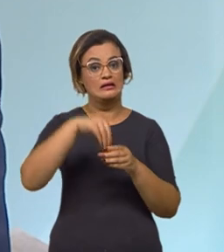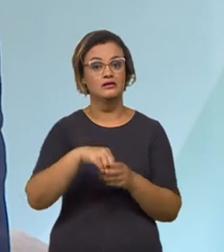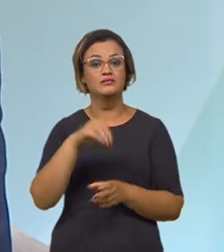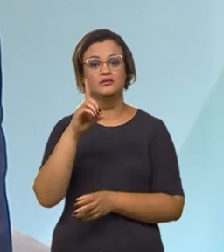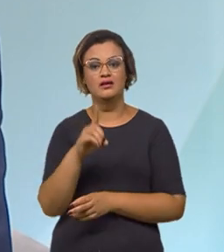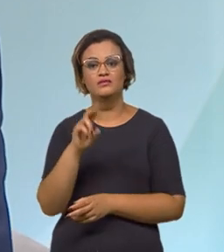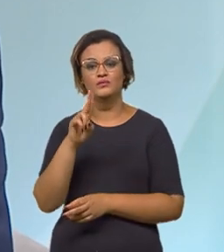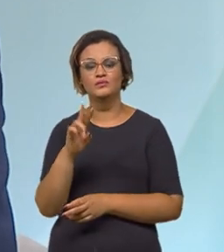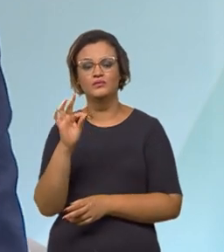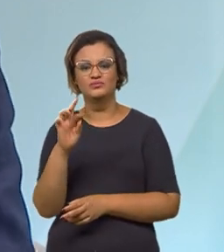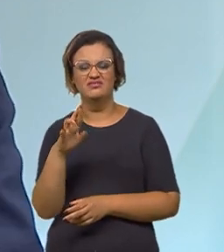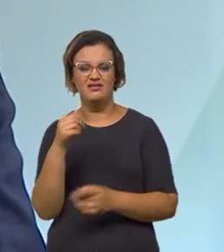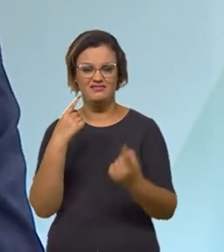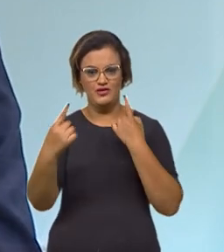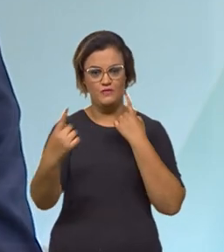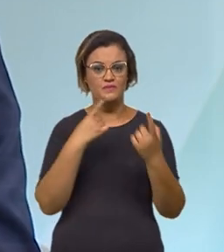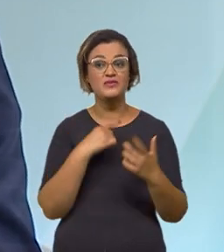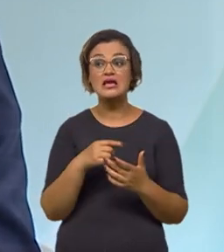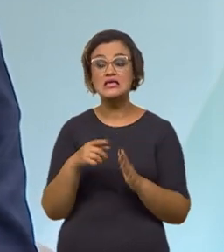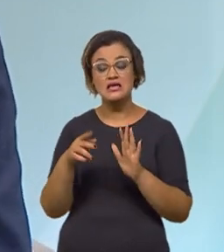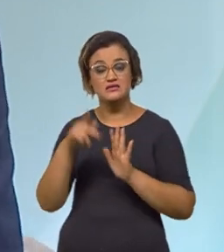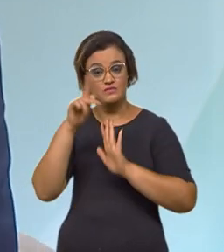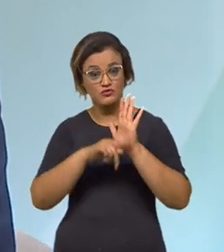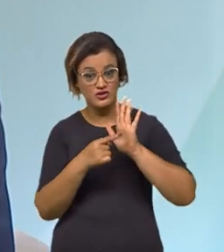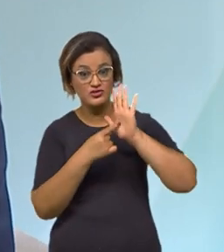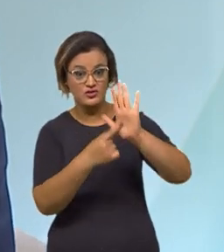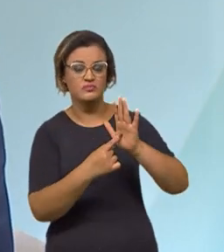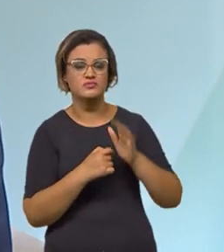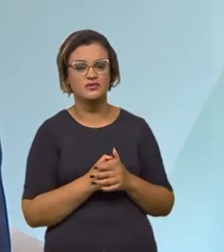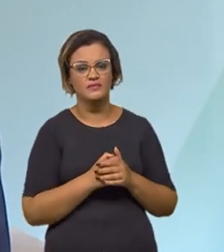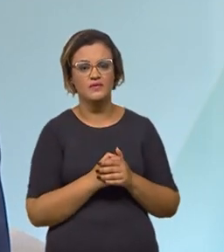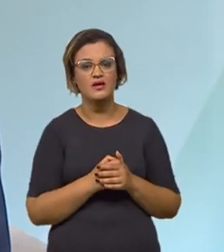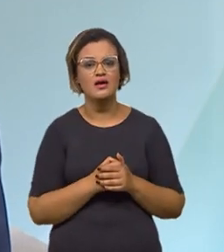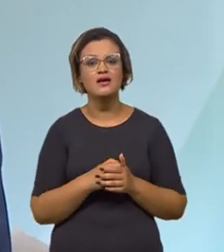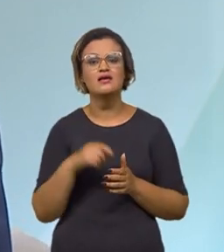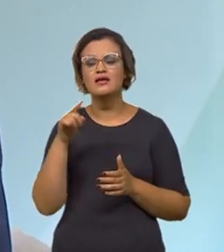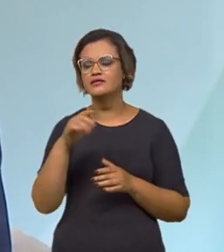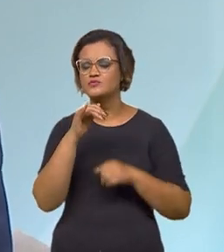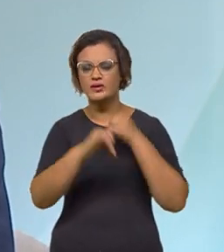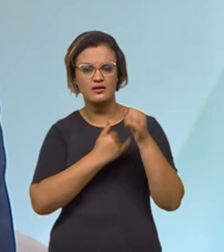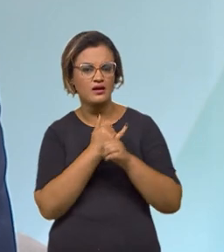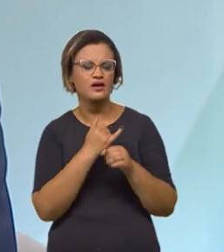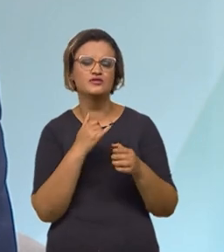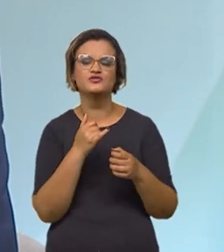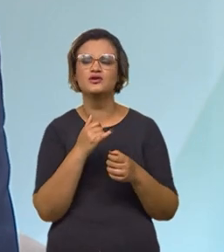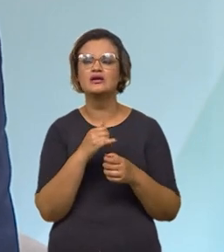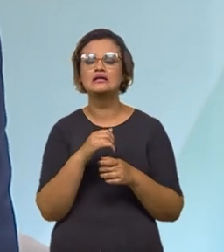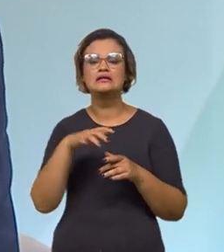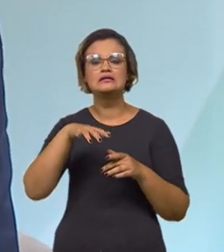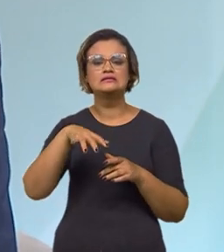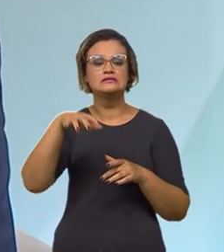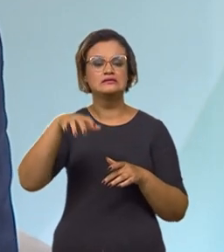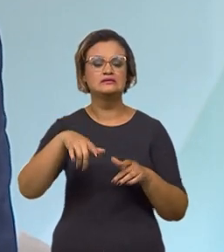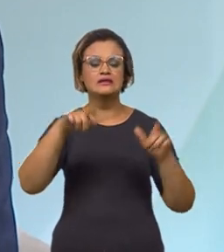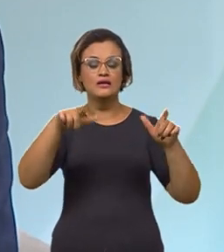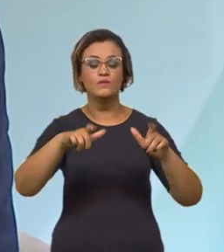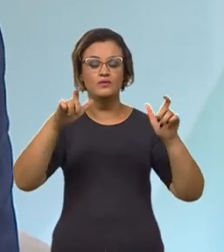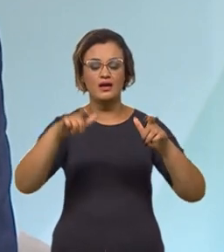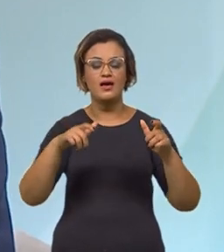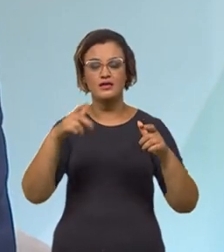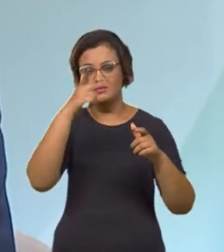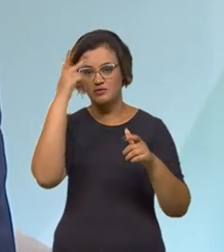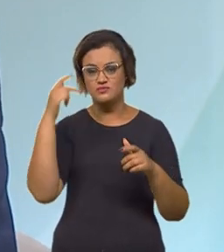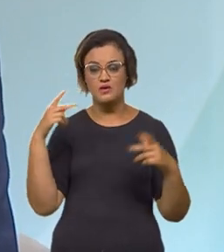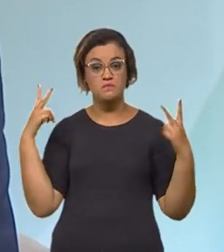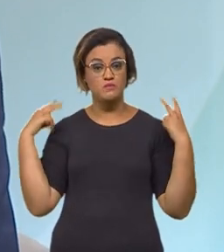trazendo também para todas as concessões no país. Tanto a questão da internet, temos pontos de parada e descanso para os caminhoneiros,